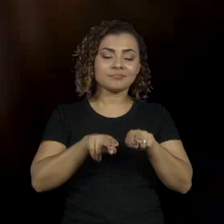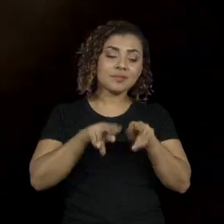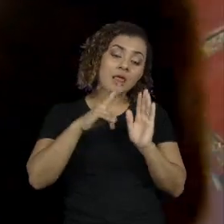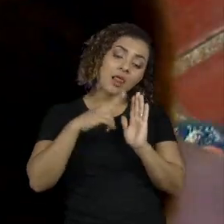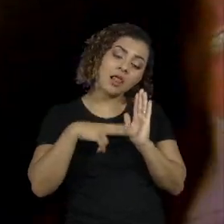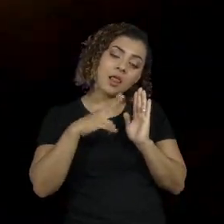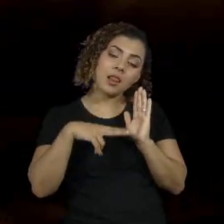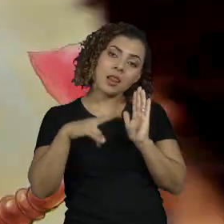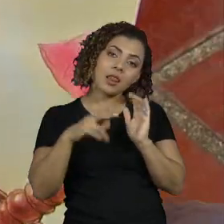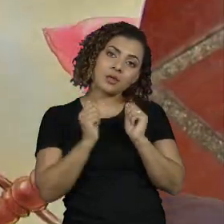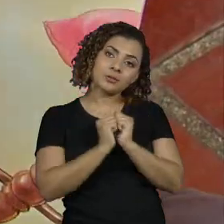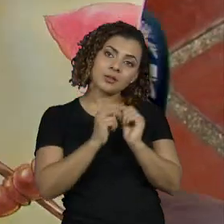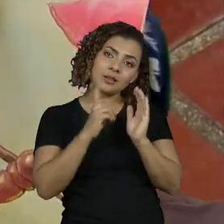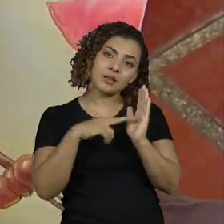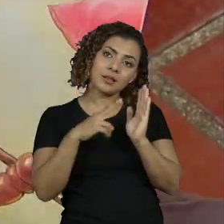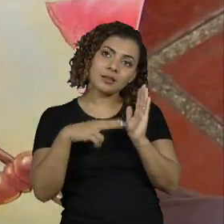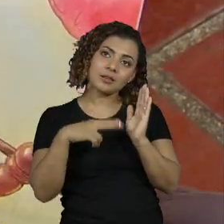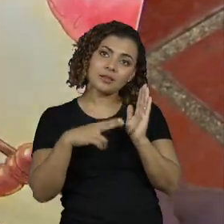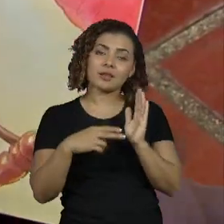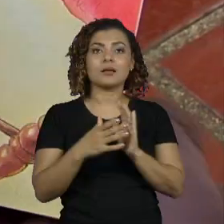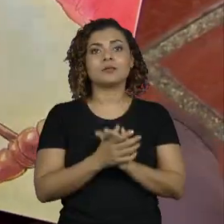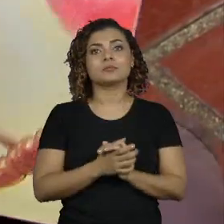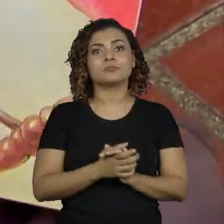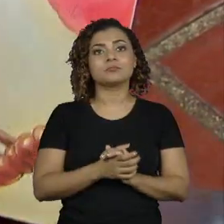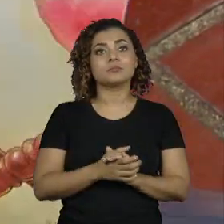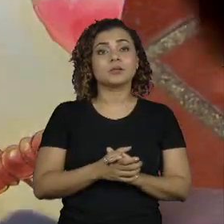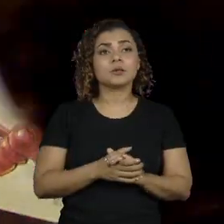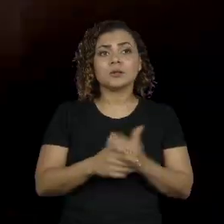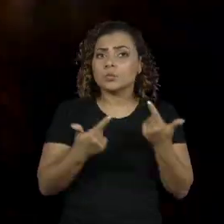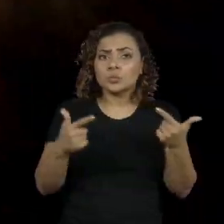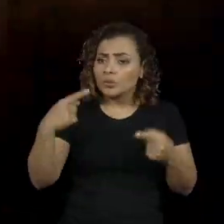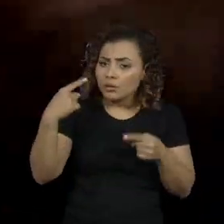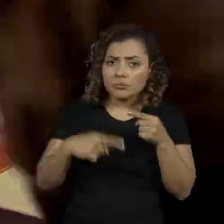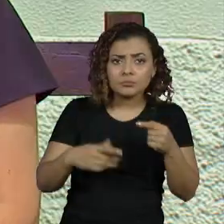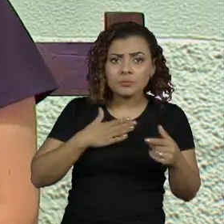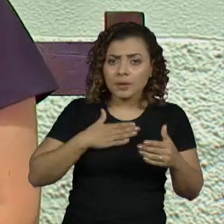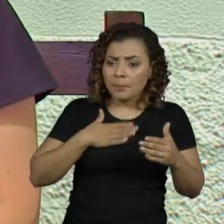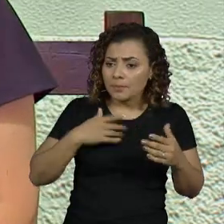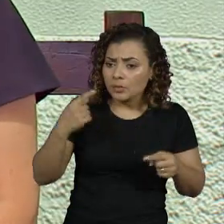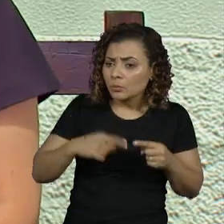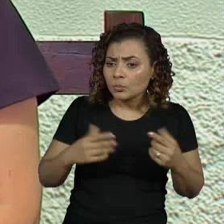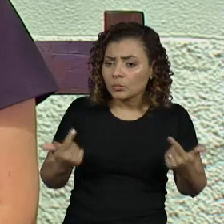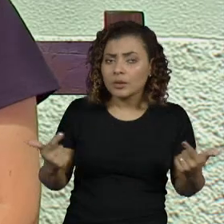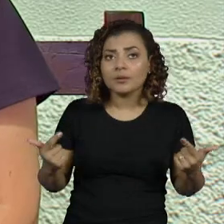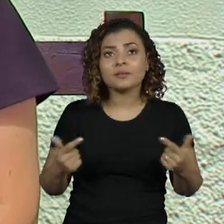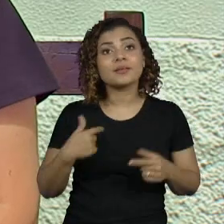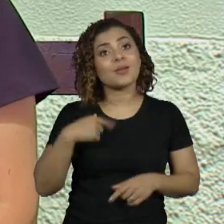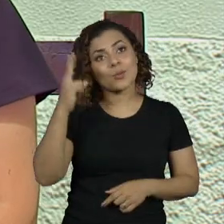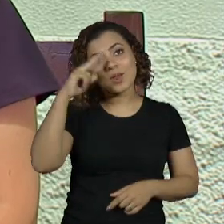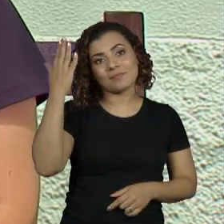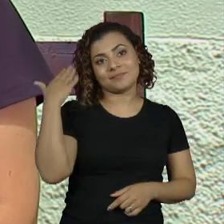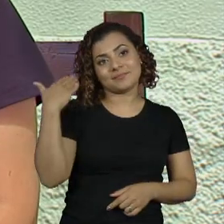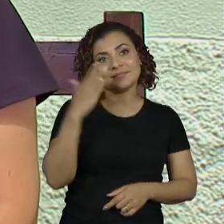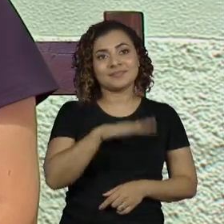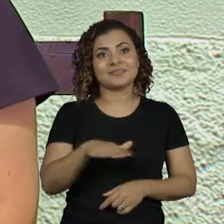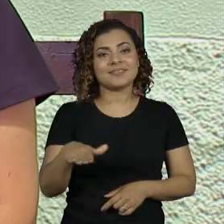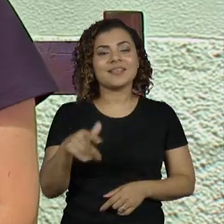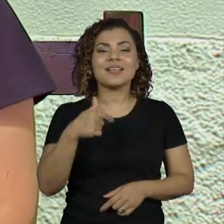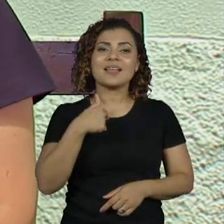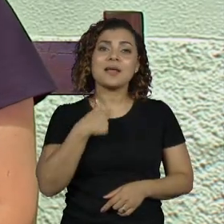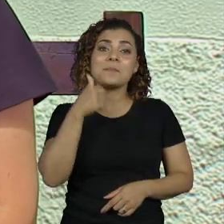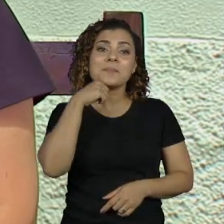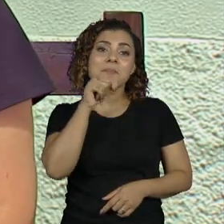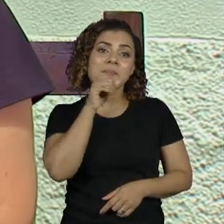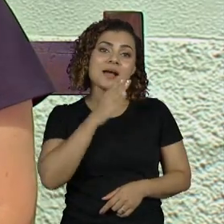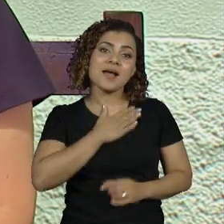leitura. E sem lugar para mim. Eu lembro muito de quando eu era pequena, que minha mãe não só